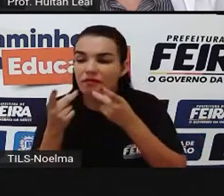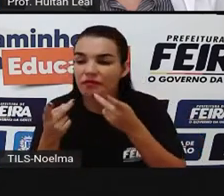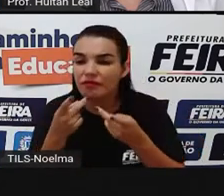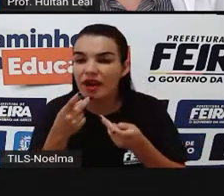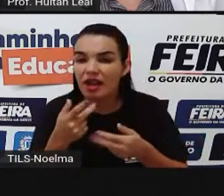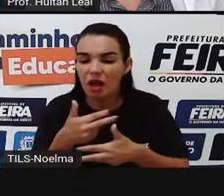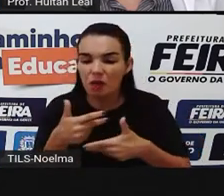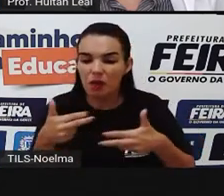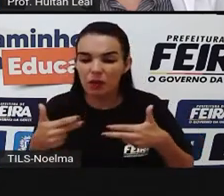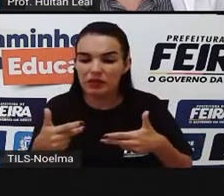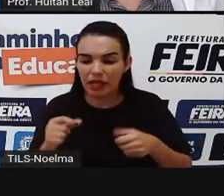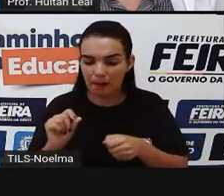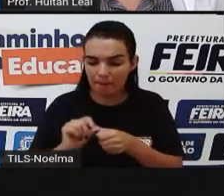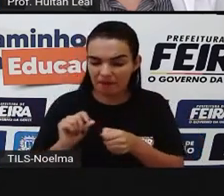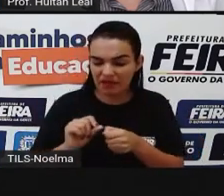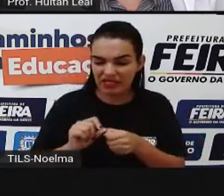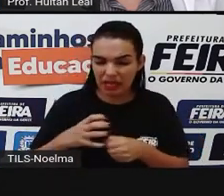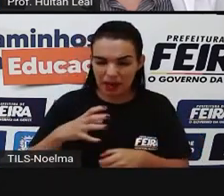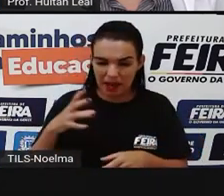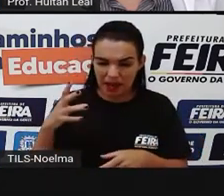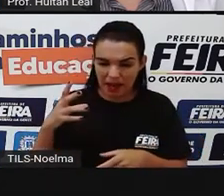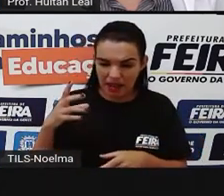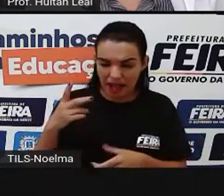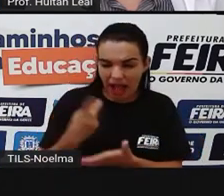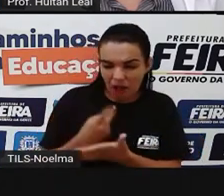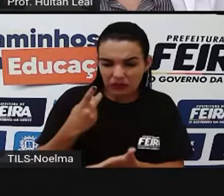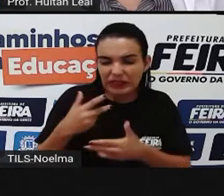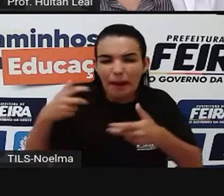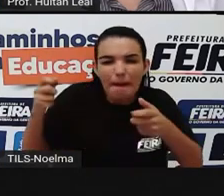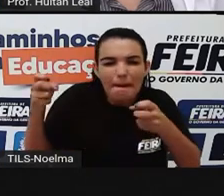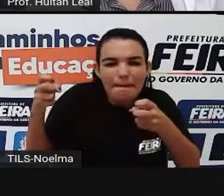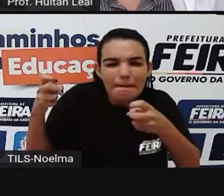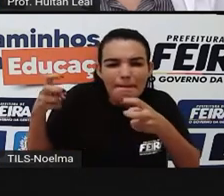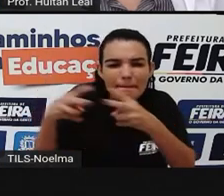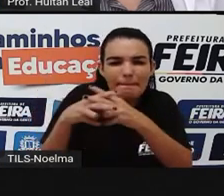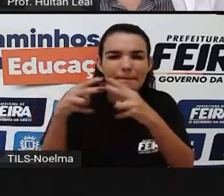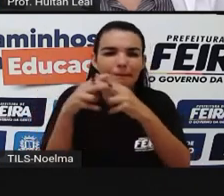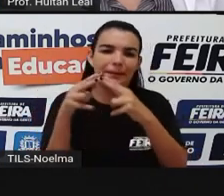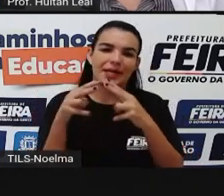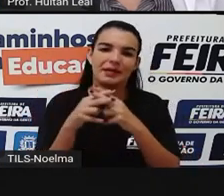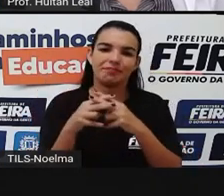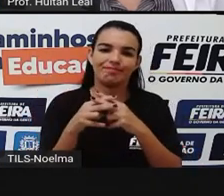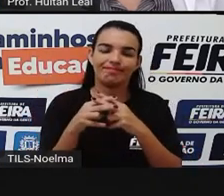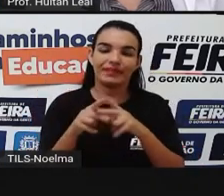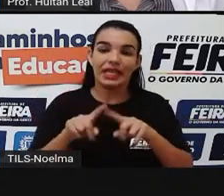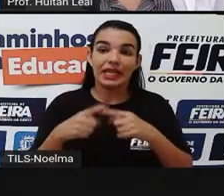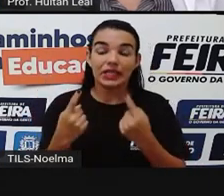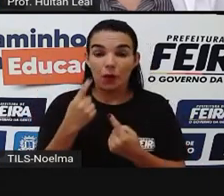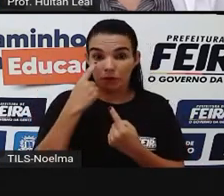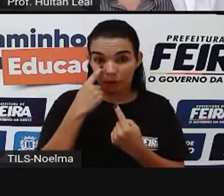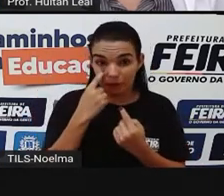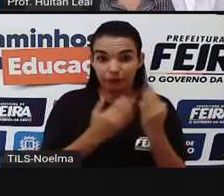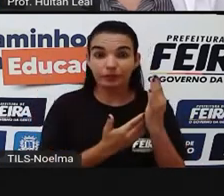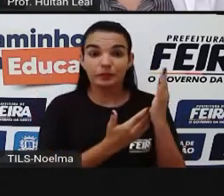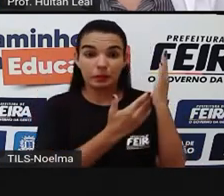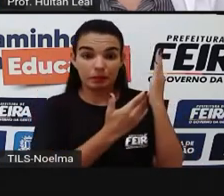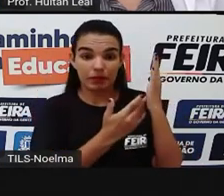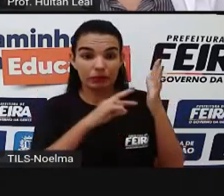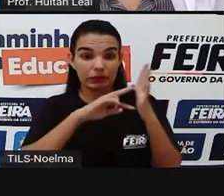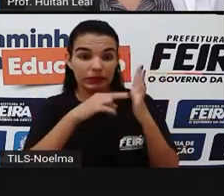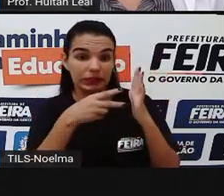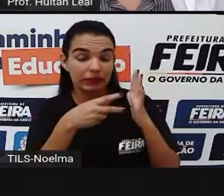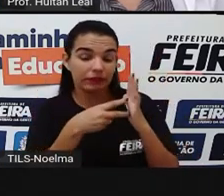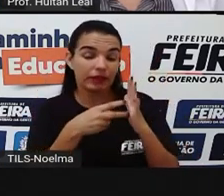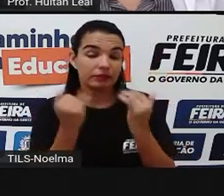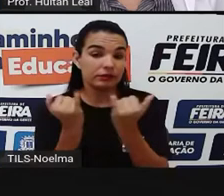intuito de causar intrigas. Então, pelo que está sendo descrito aqui, a fofoca